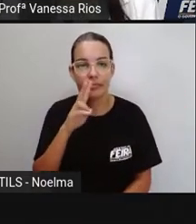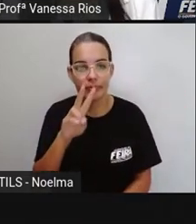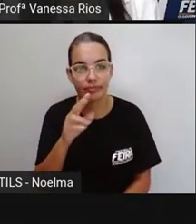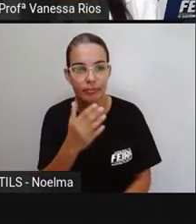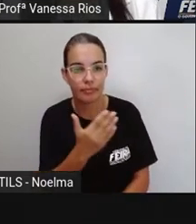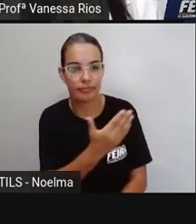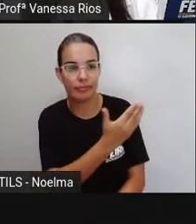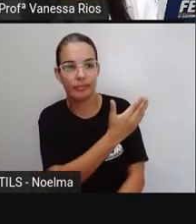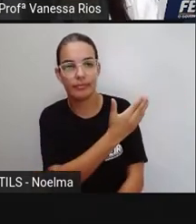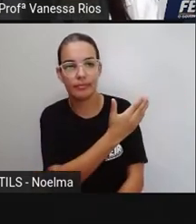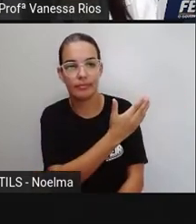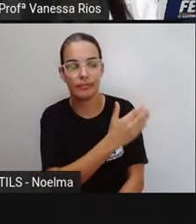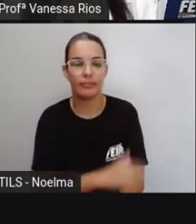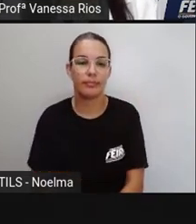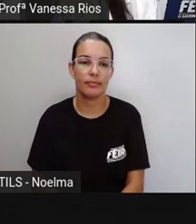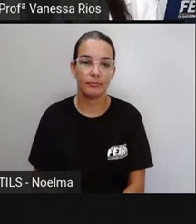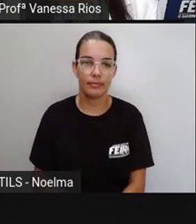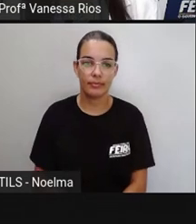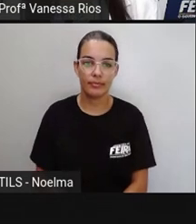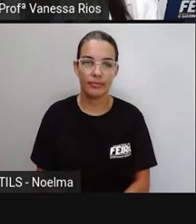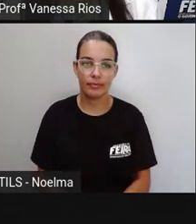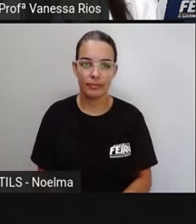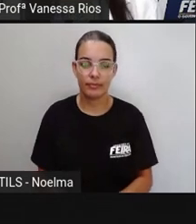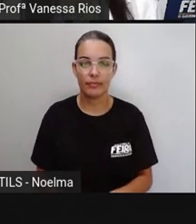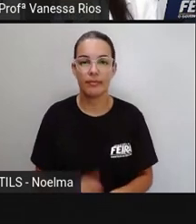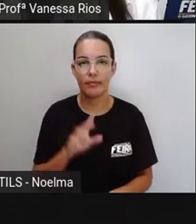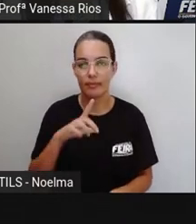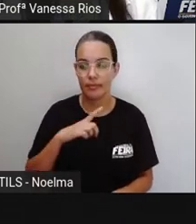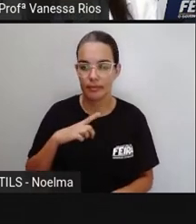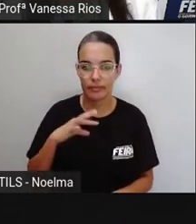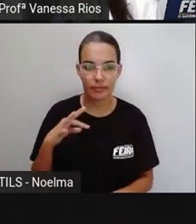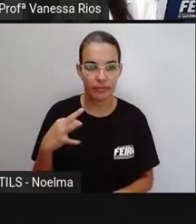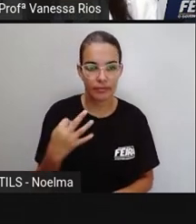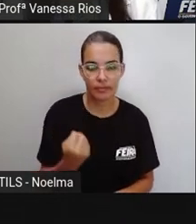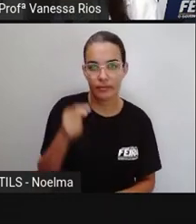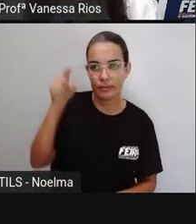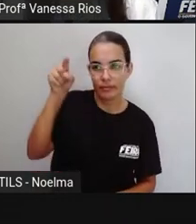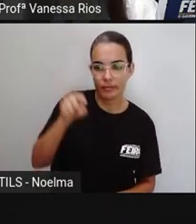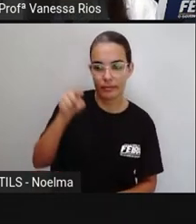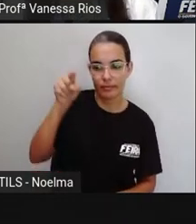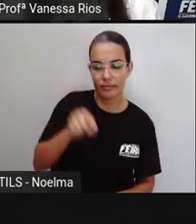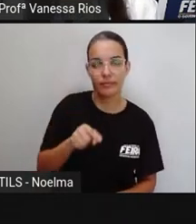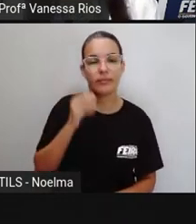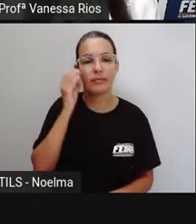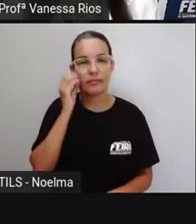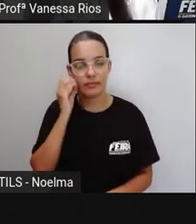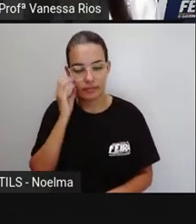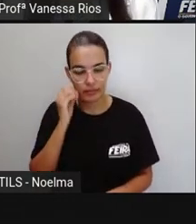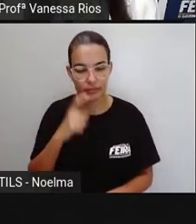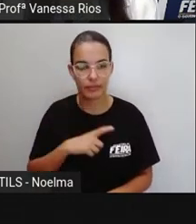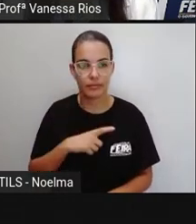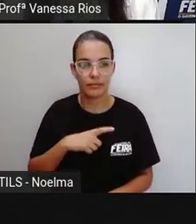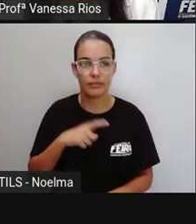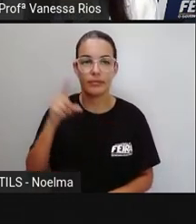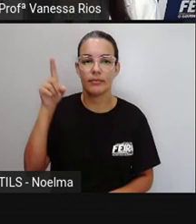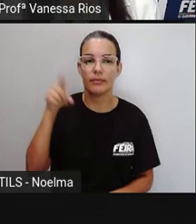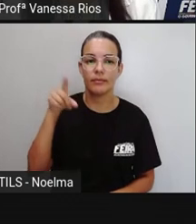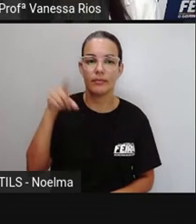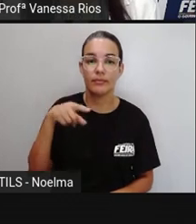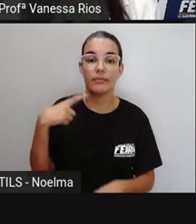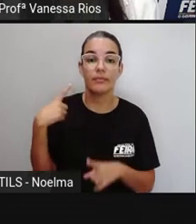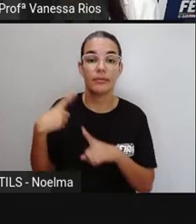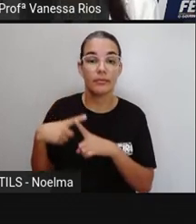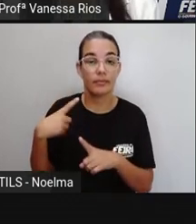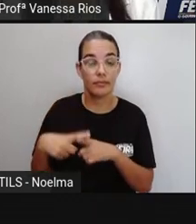tâmara, xícara, fósforo, brócolis e rúcula. Elas recebem o acento porque